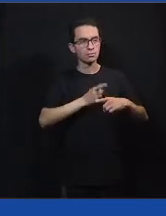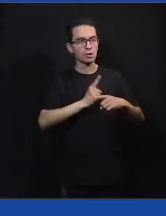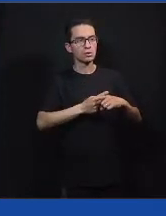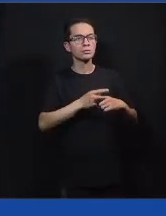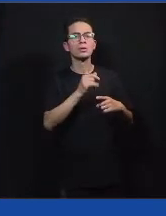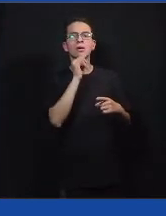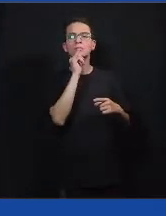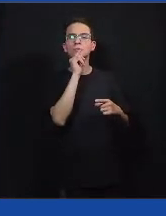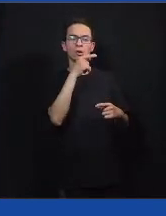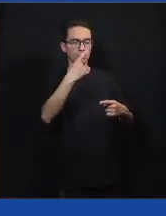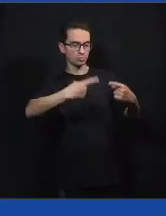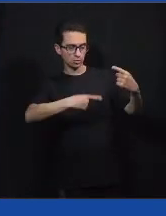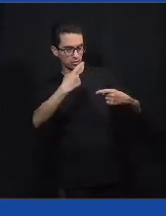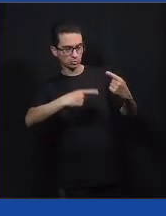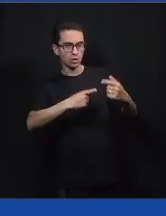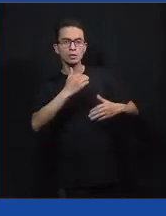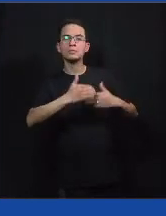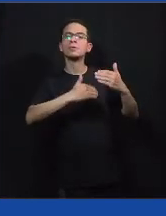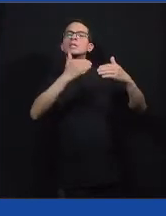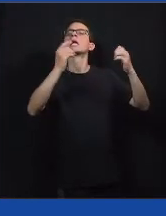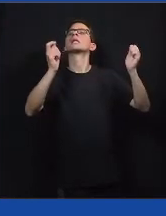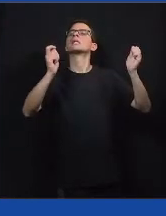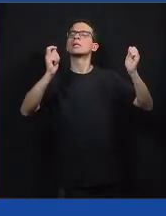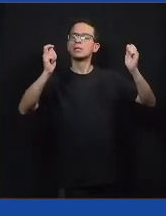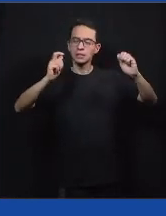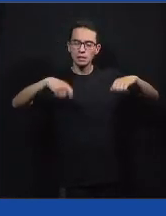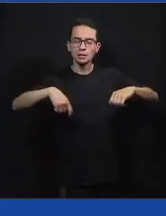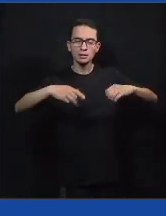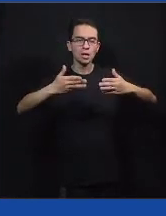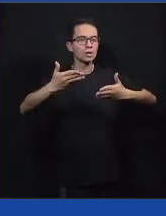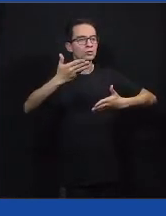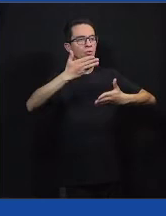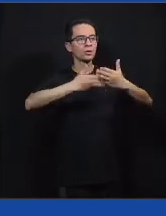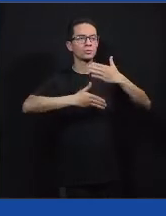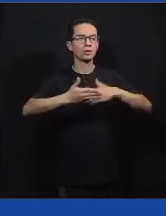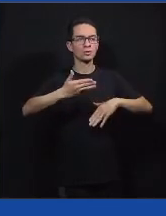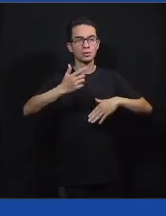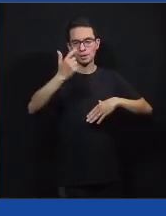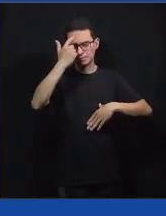desenvolvimento político também, quando a gente começa a pensar no coletivo, não no individual.